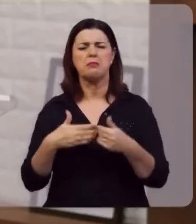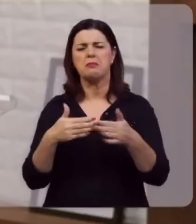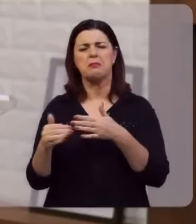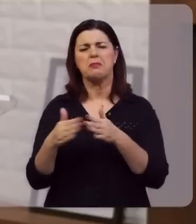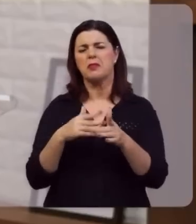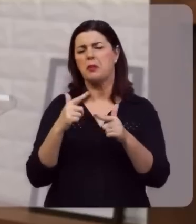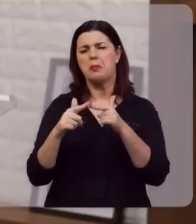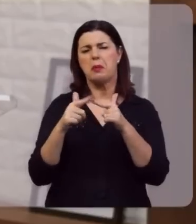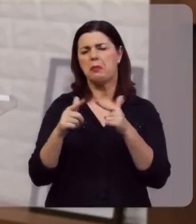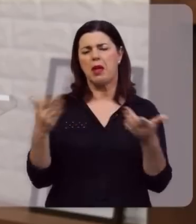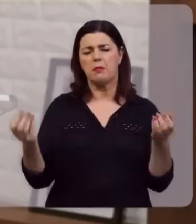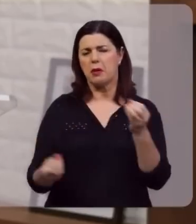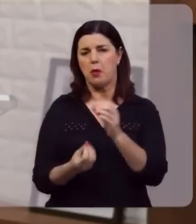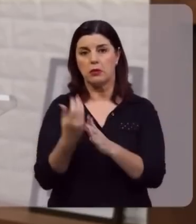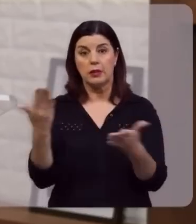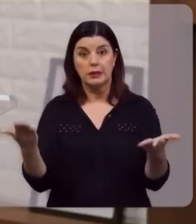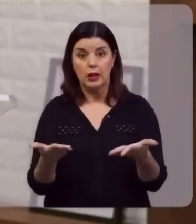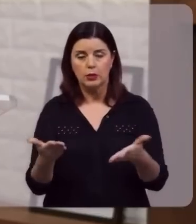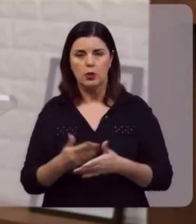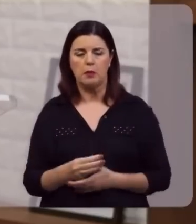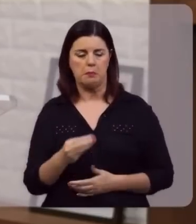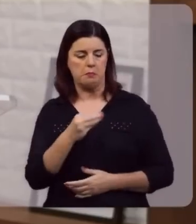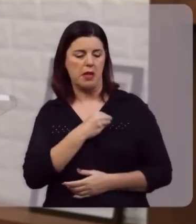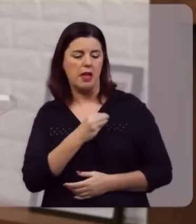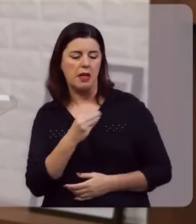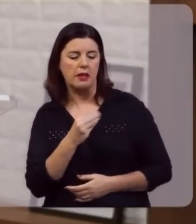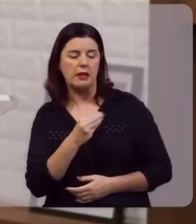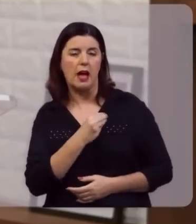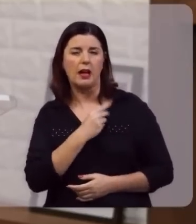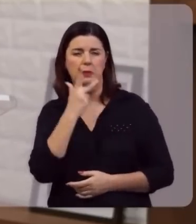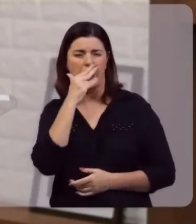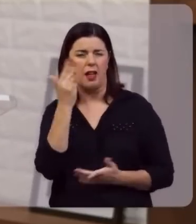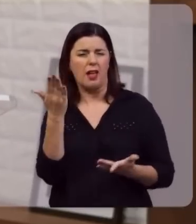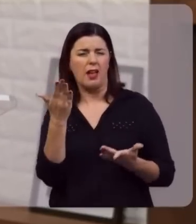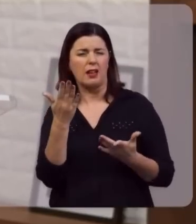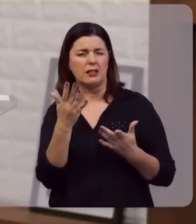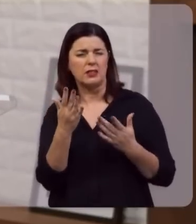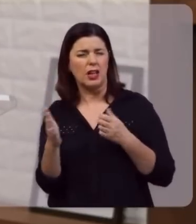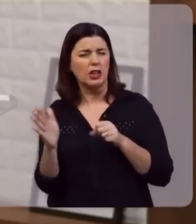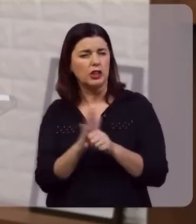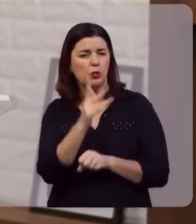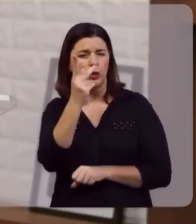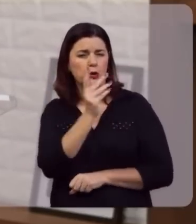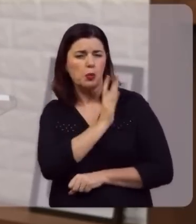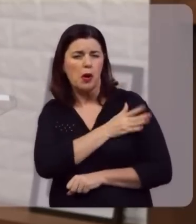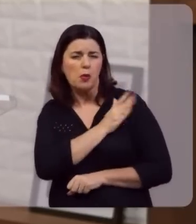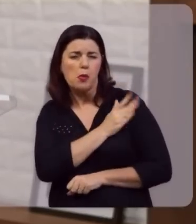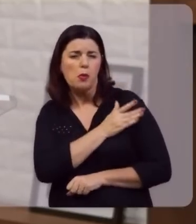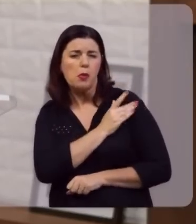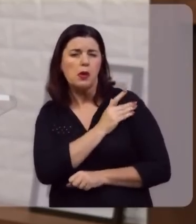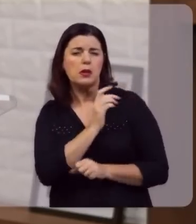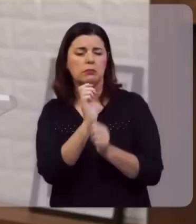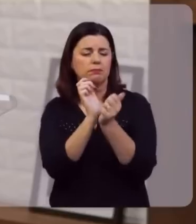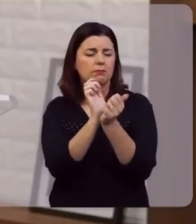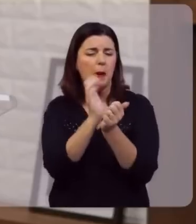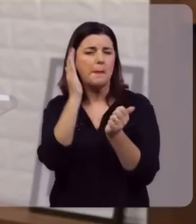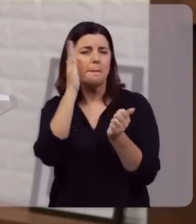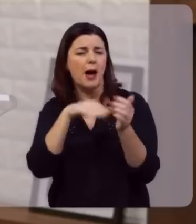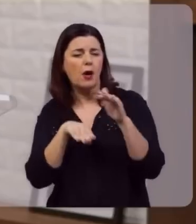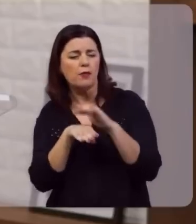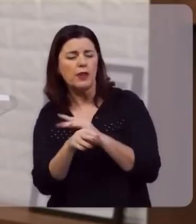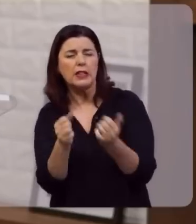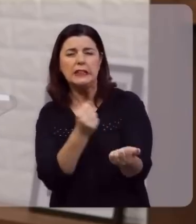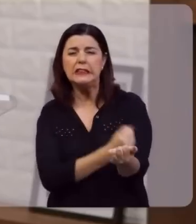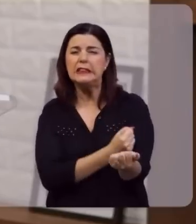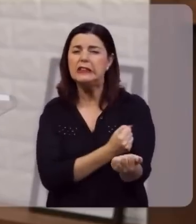não importa o drama, que você esteja vivendo, o pecado, tenazmente, assediou você, as correntes do mal, do